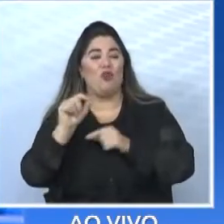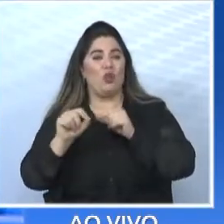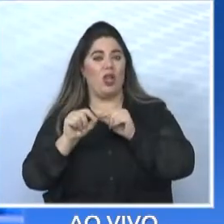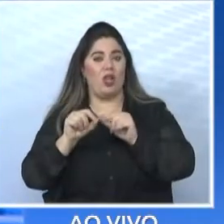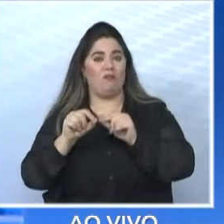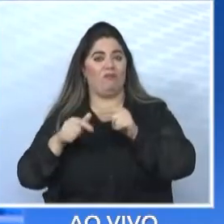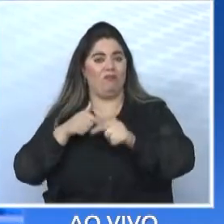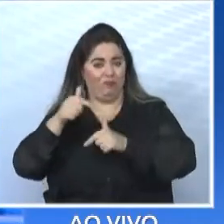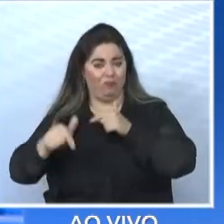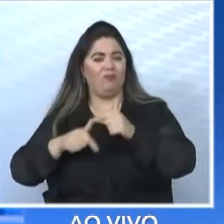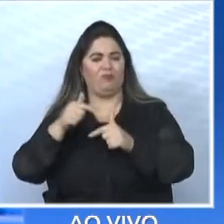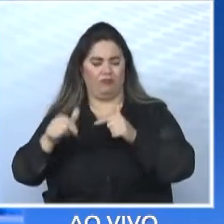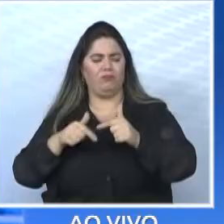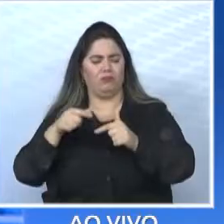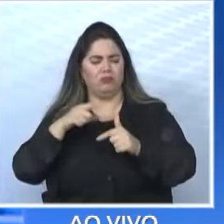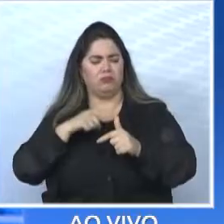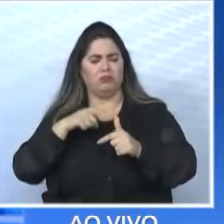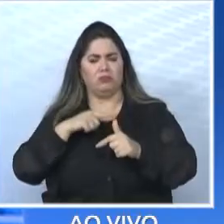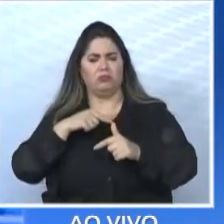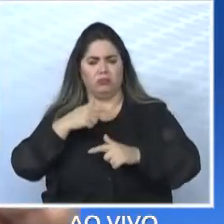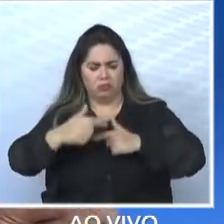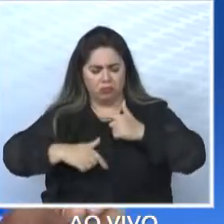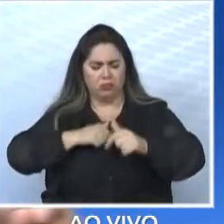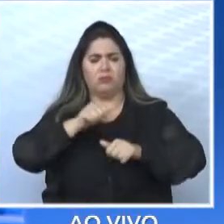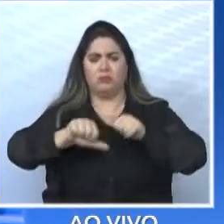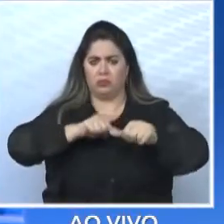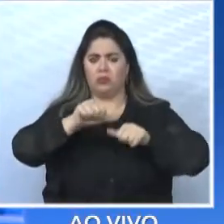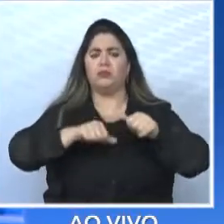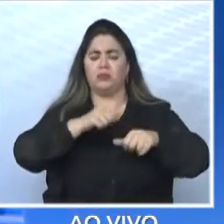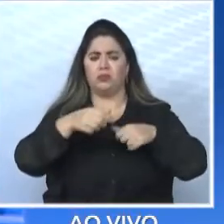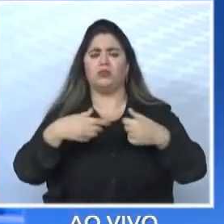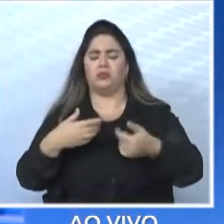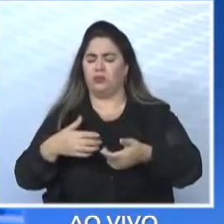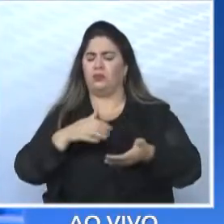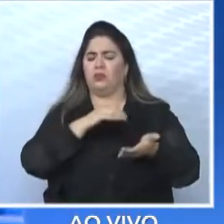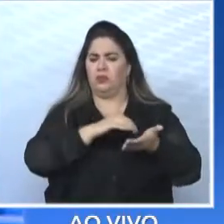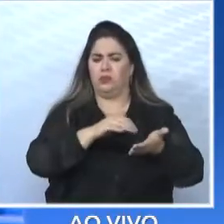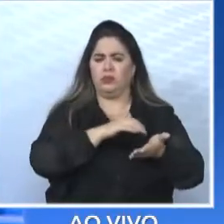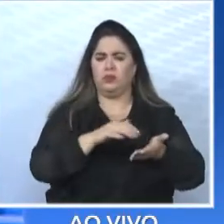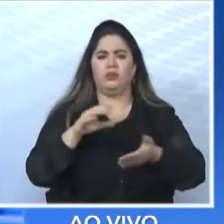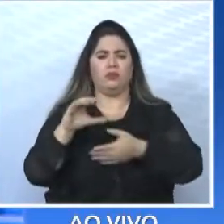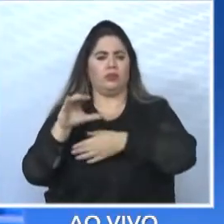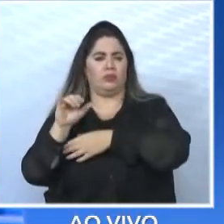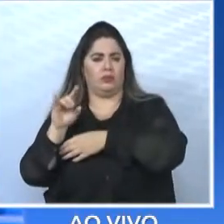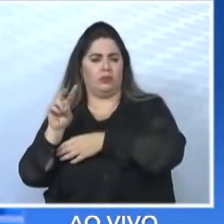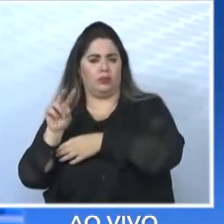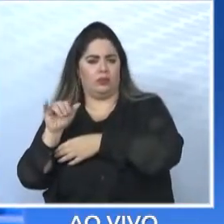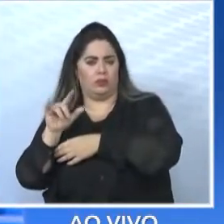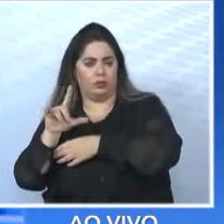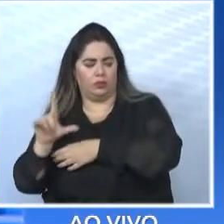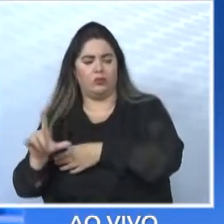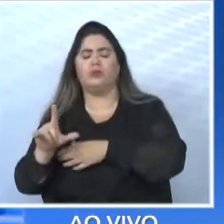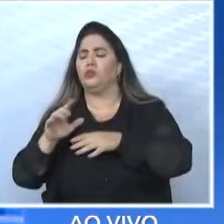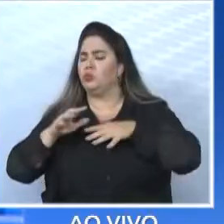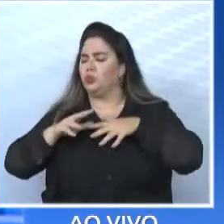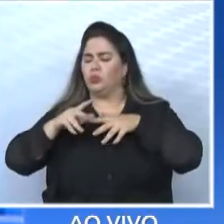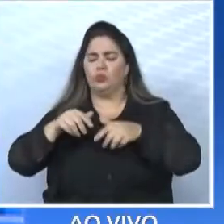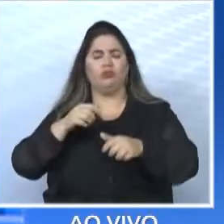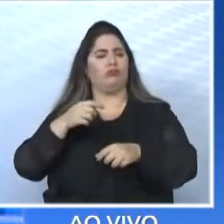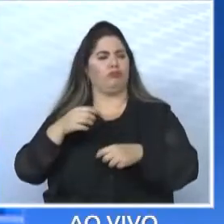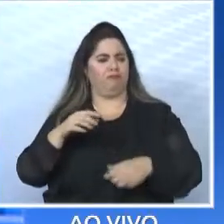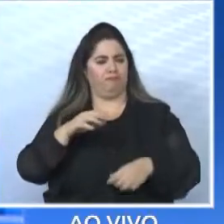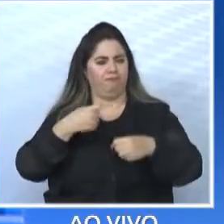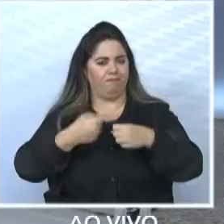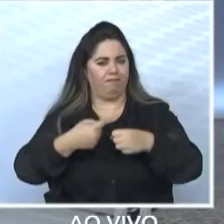educação na construção civil, no treinamento, na capacitação, a gente vai fazer a cidade crescer, vai fazer a cidade